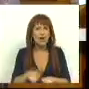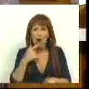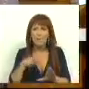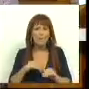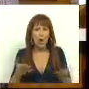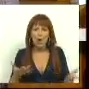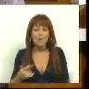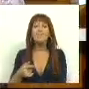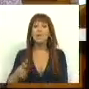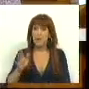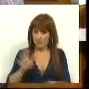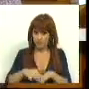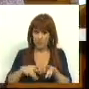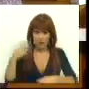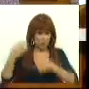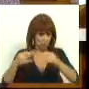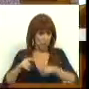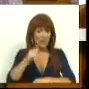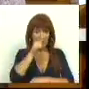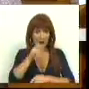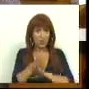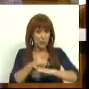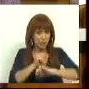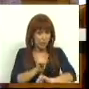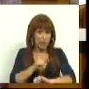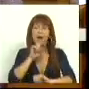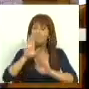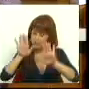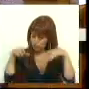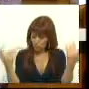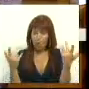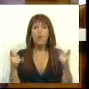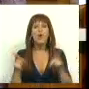inaceitável. E portanto, justiça no setor da água é possível fazer com uma gestão.